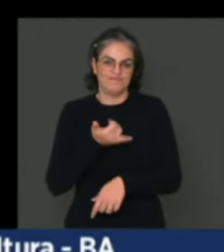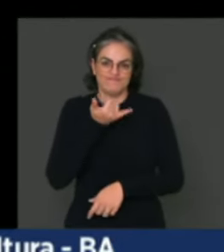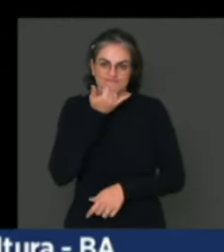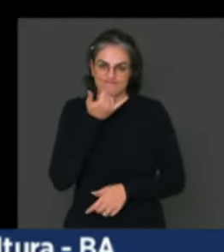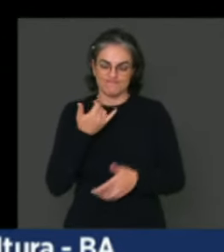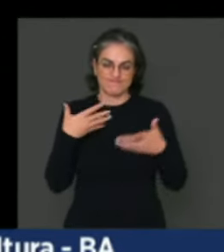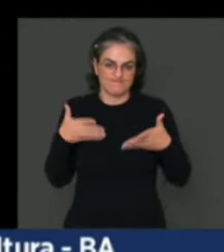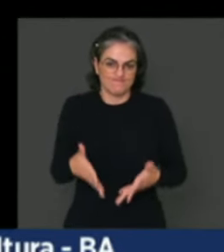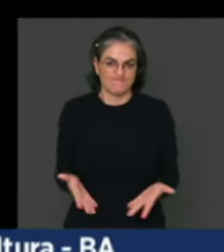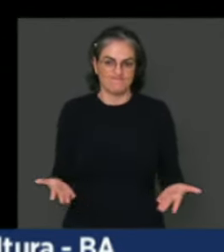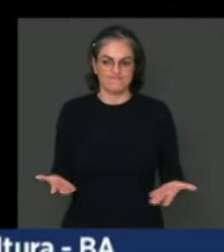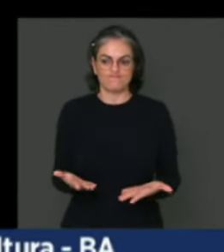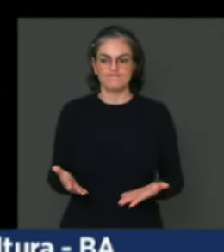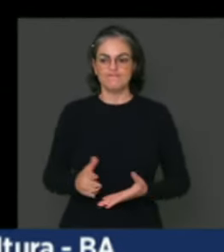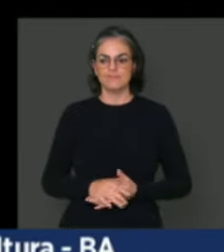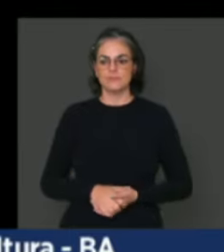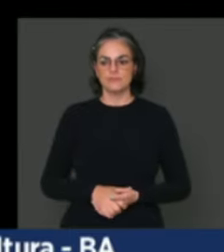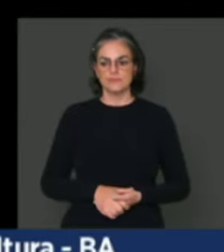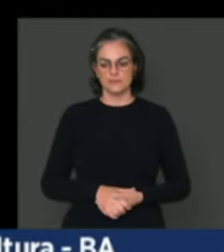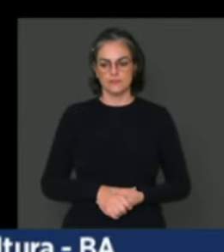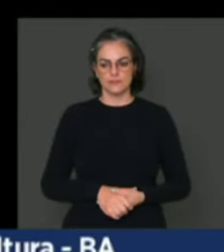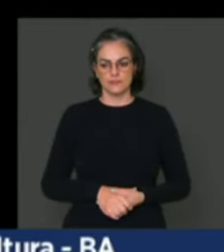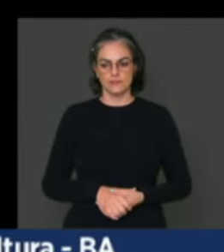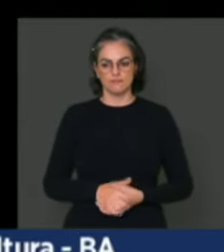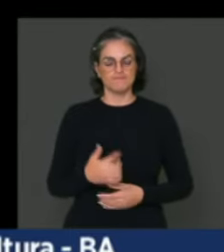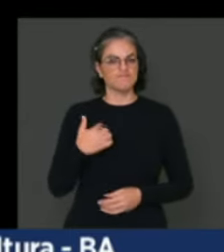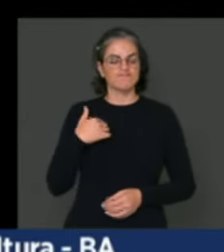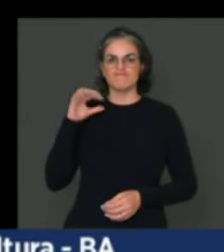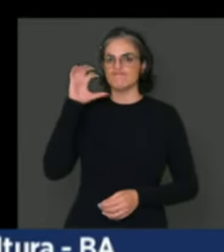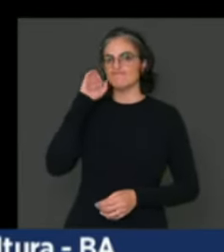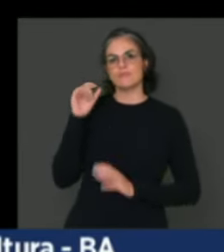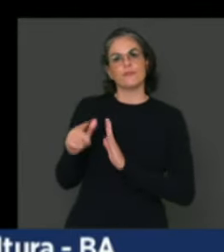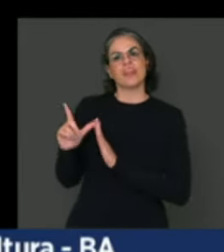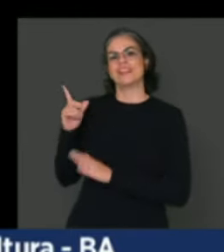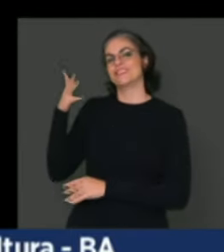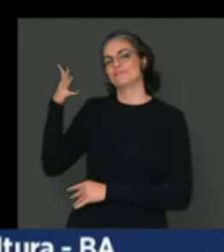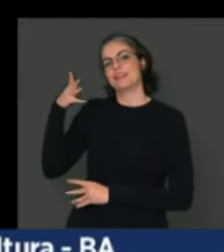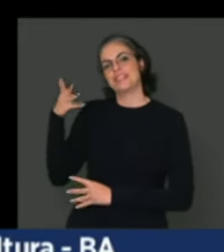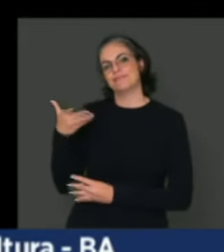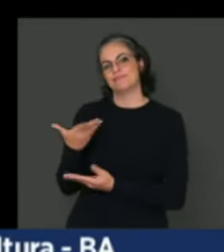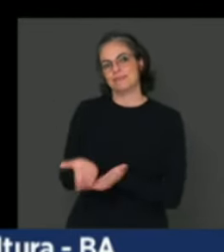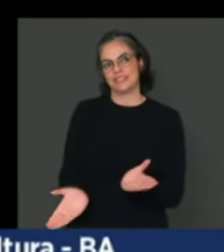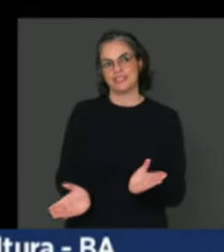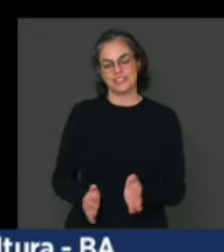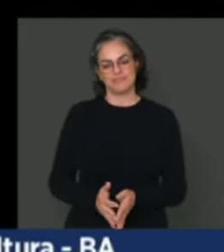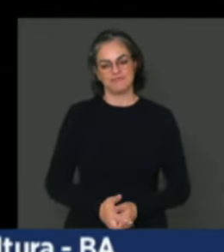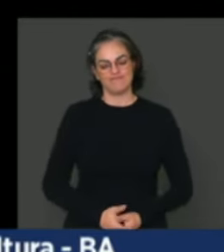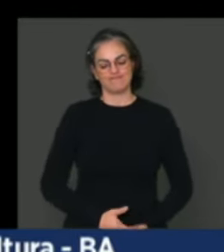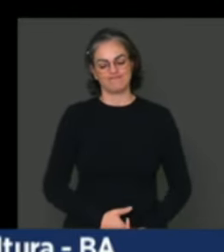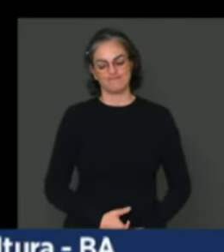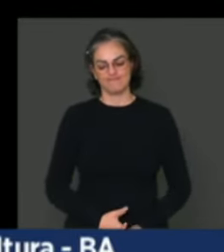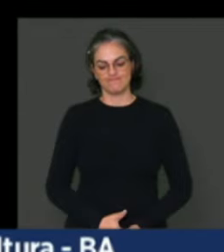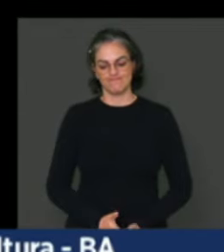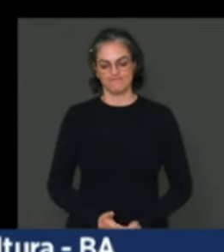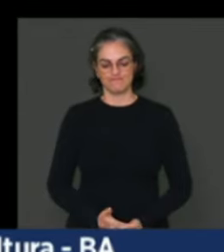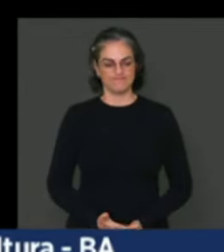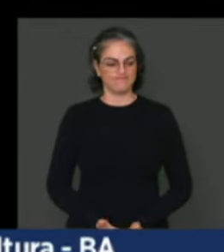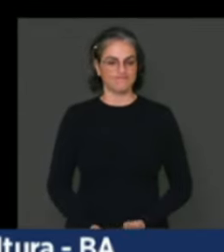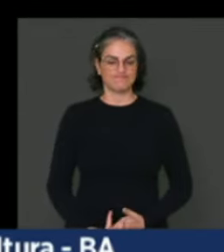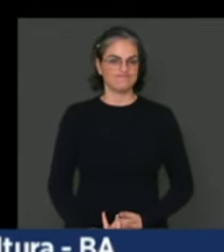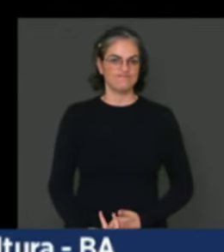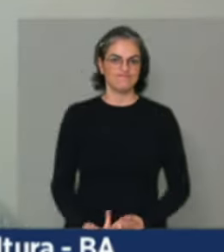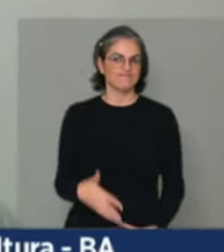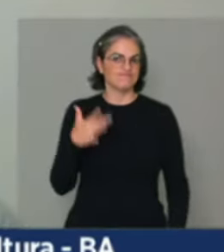agora e acabei não ouvindo as falas anteriores, não ficando muito a par do que já foi discutido.